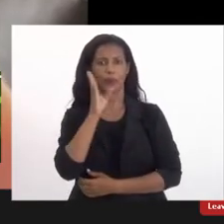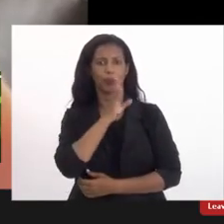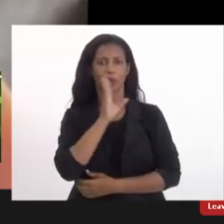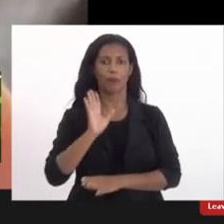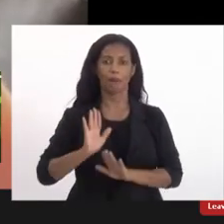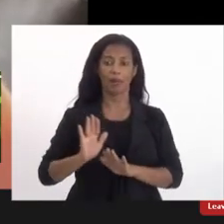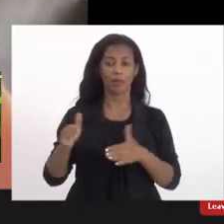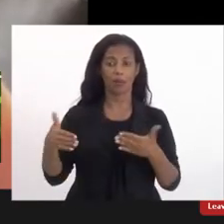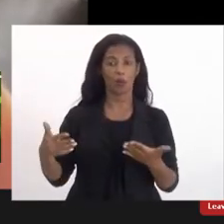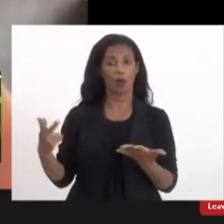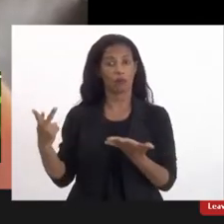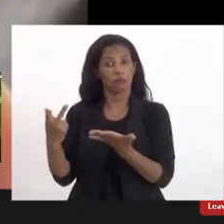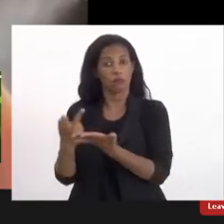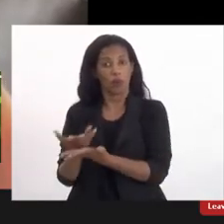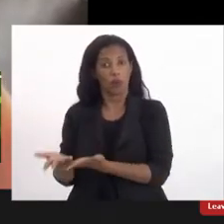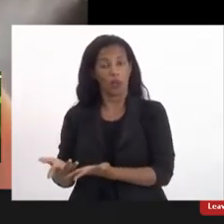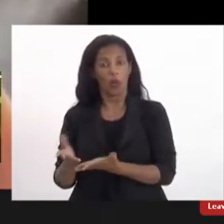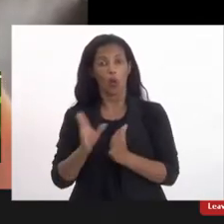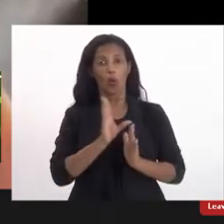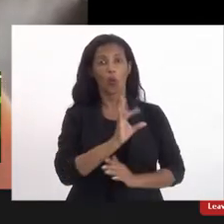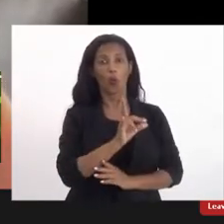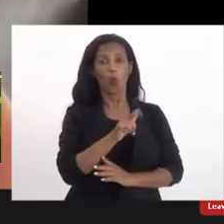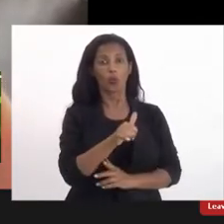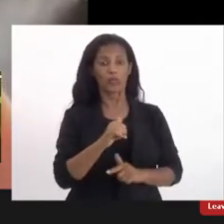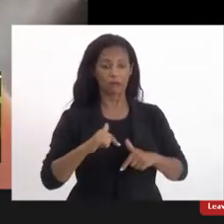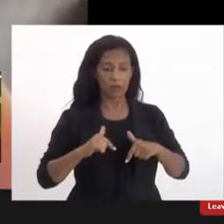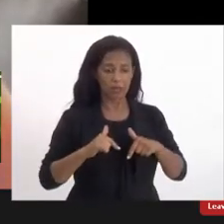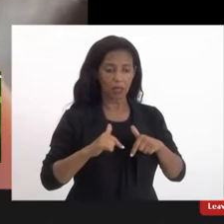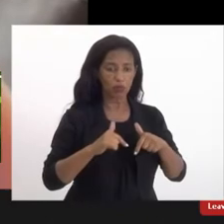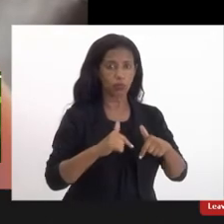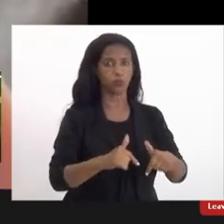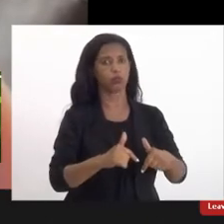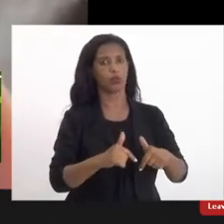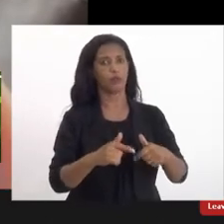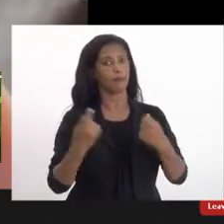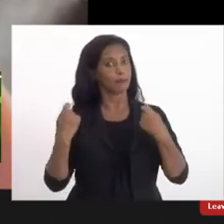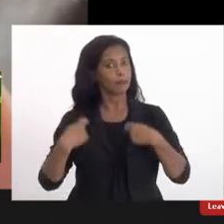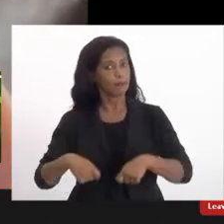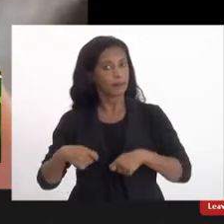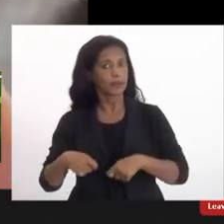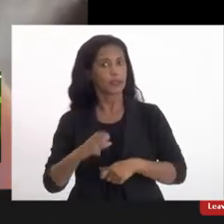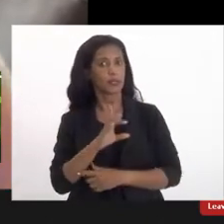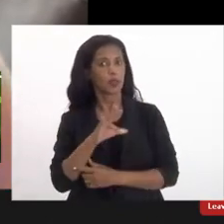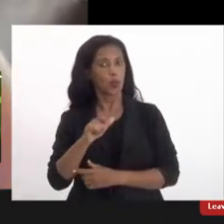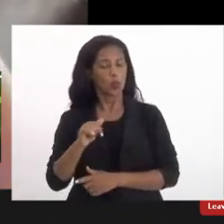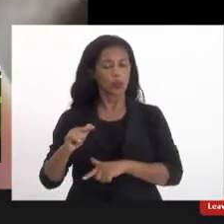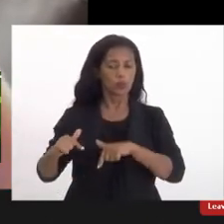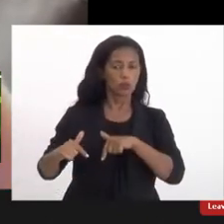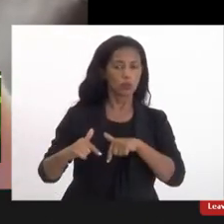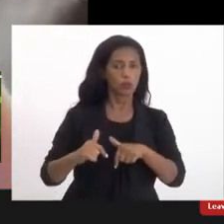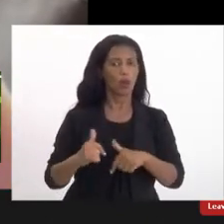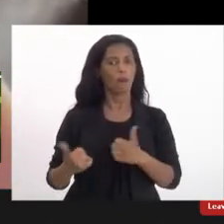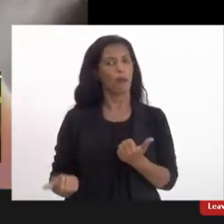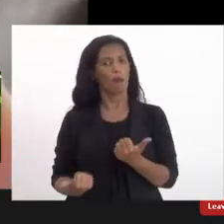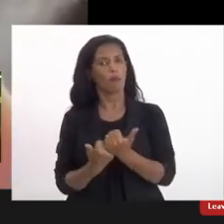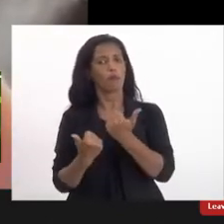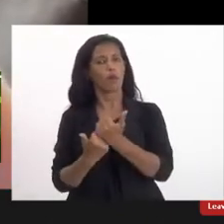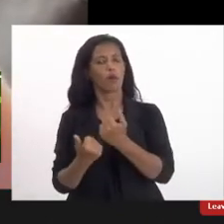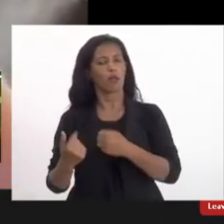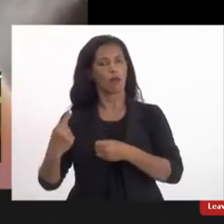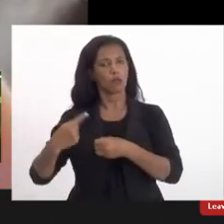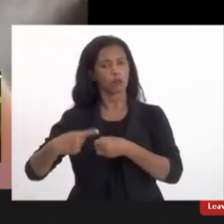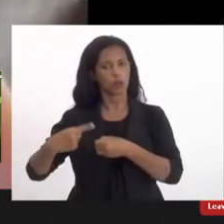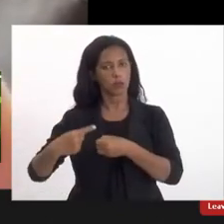mas, enquanto isso não ocorre, o Conselho precisa estar ativo. A gente precisa ter esse Conselho ativo para apoiar os municípios.